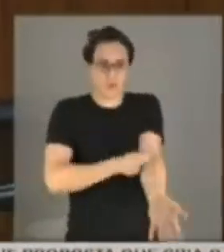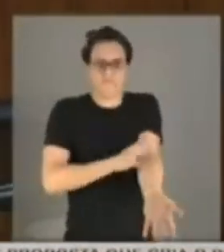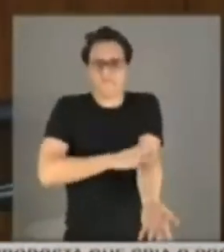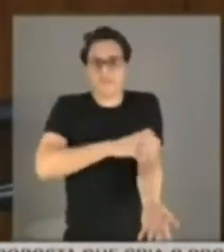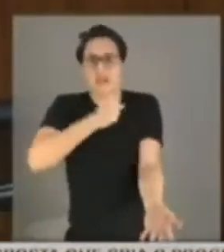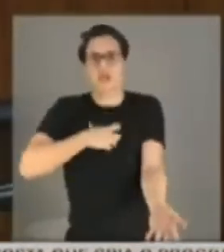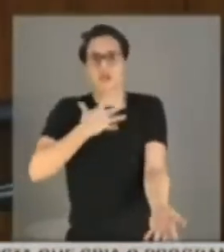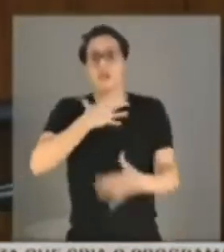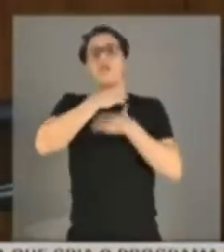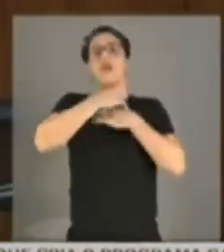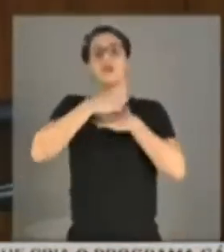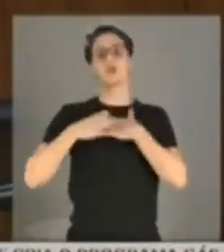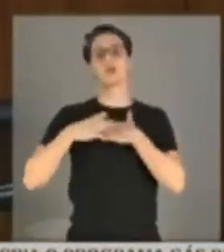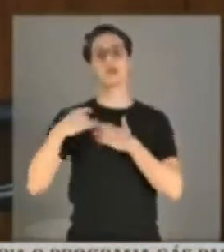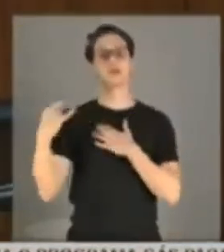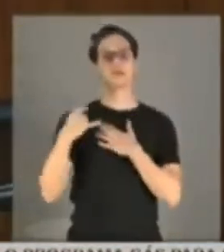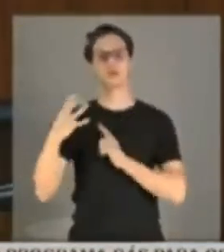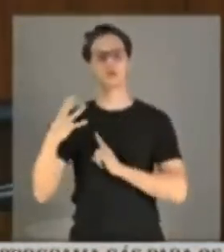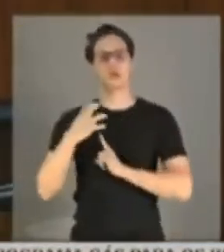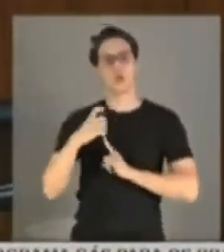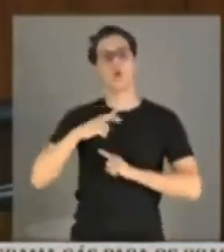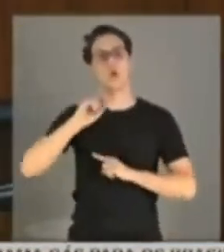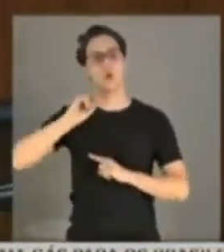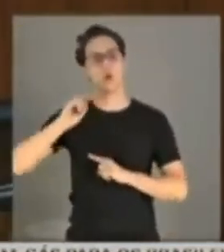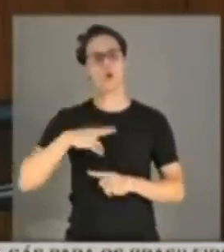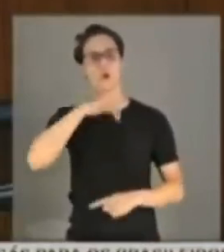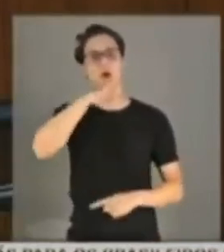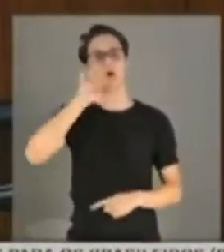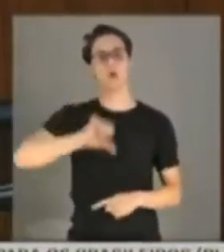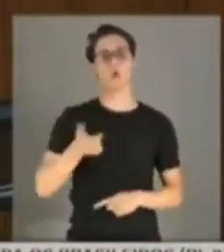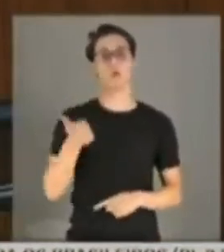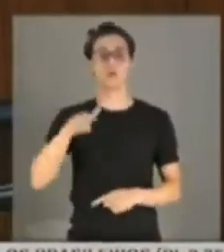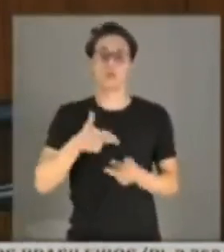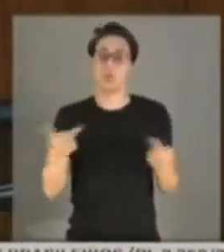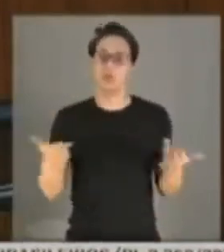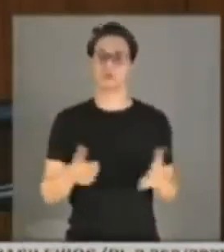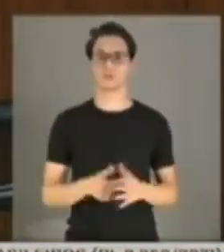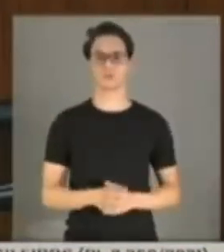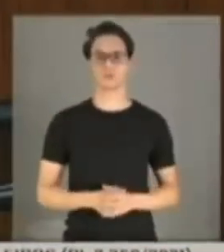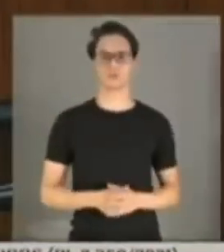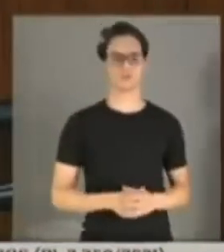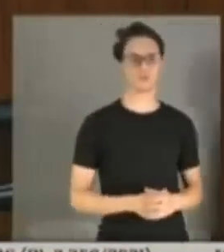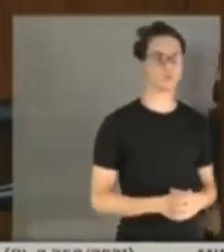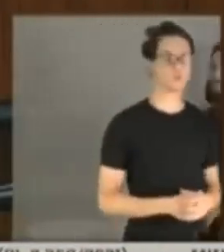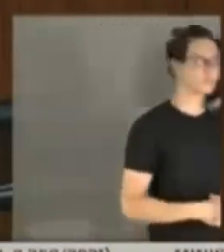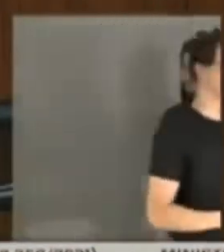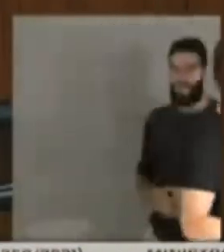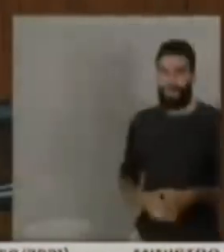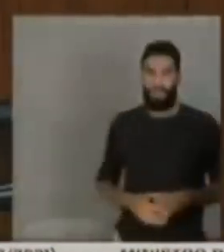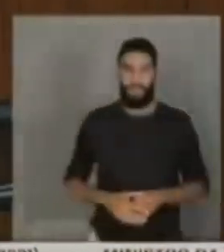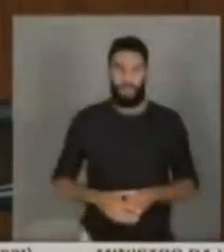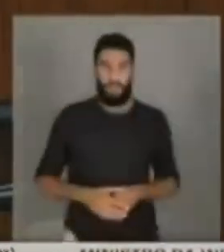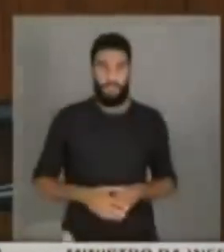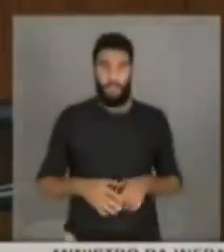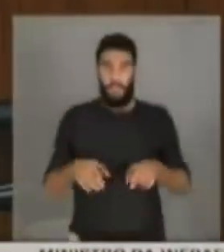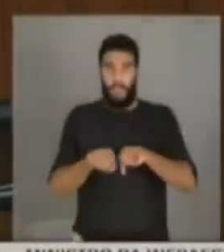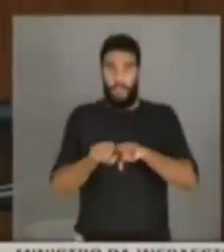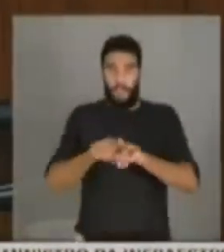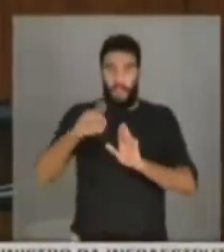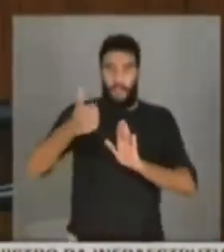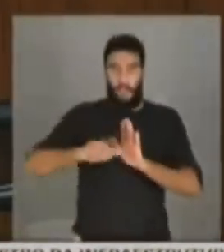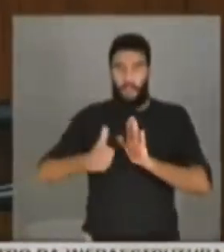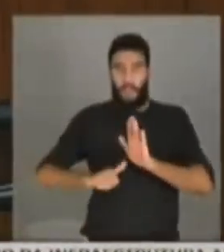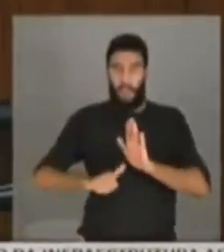asfixia, tortura, outro meio insidioso ou cruel que possa resultar perigo comum. Aqui foi verificado que ele recusou 101